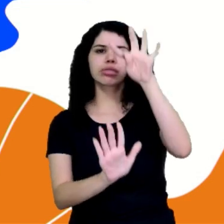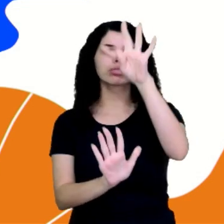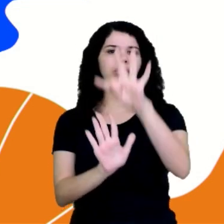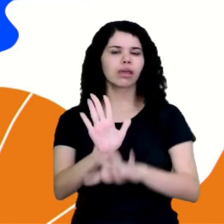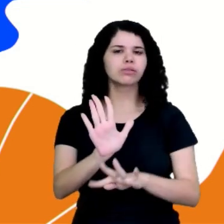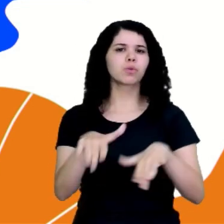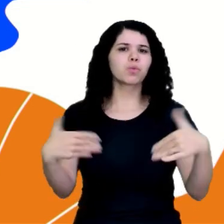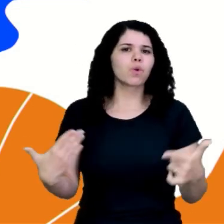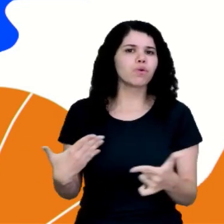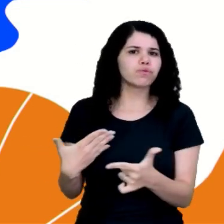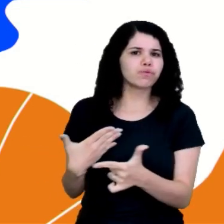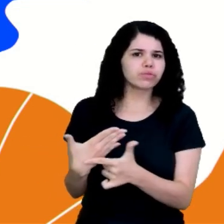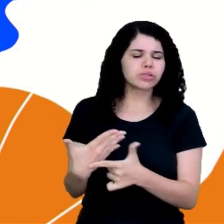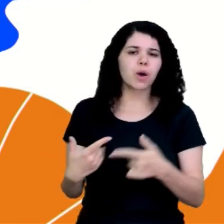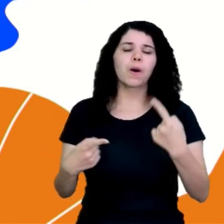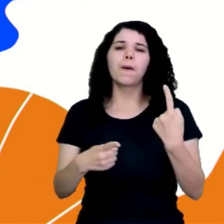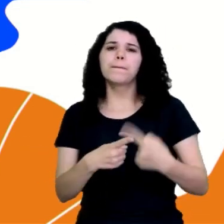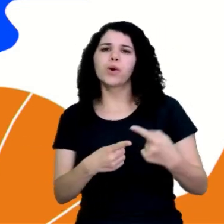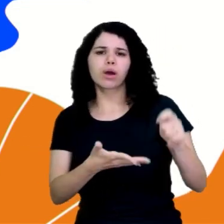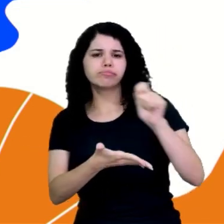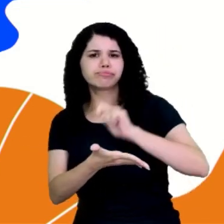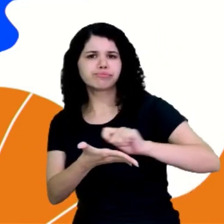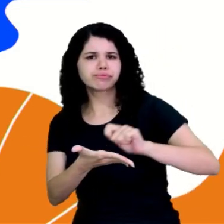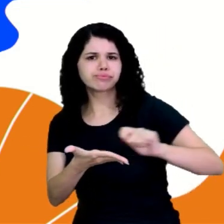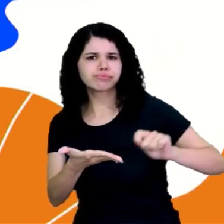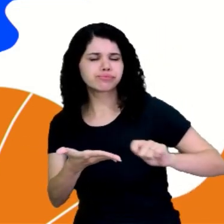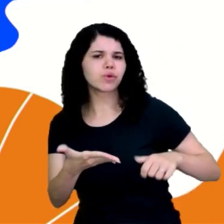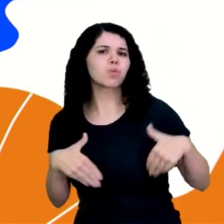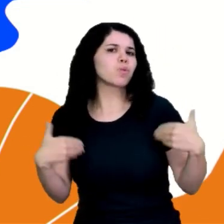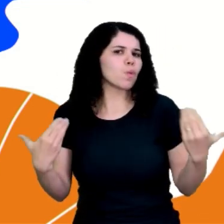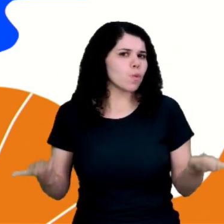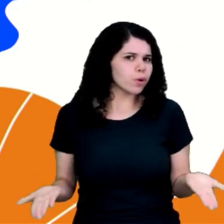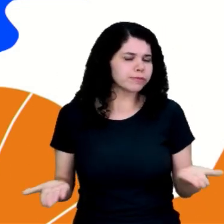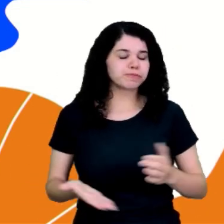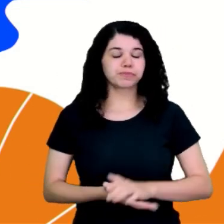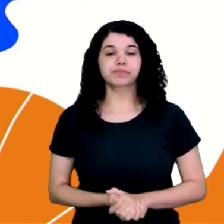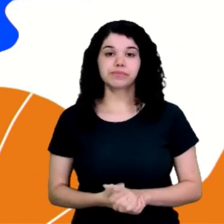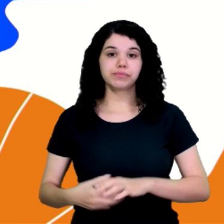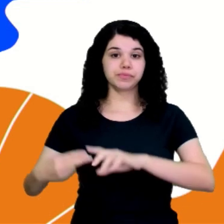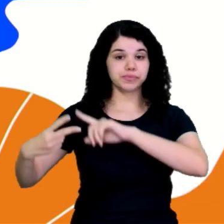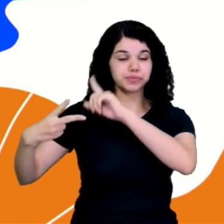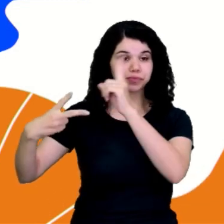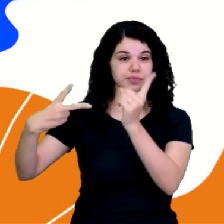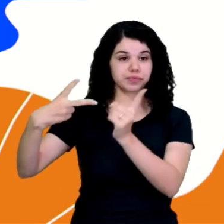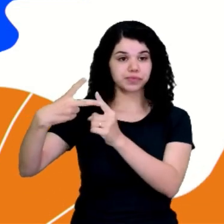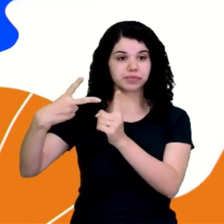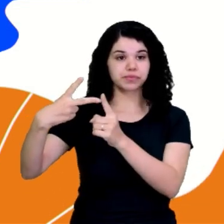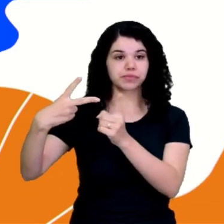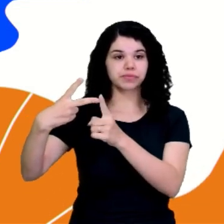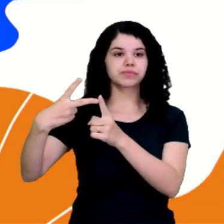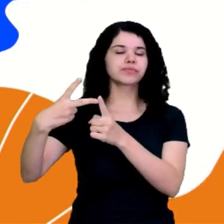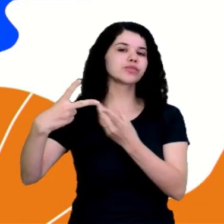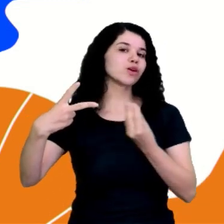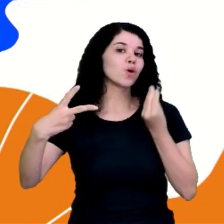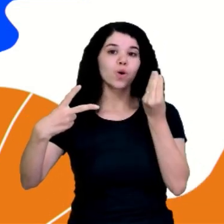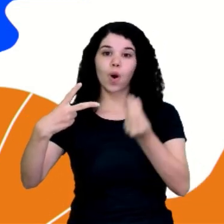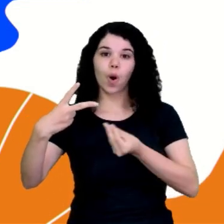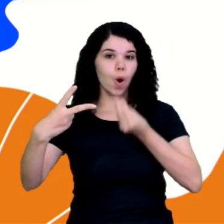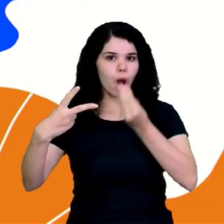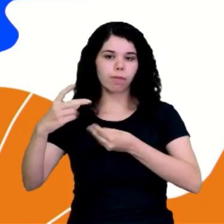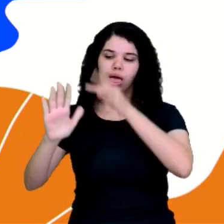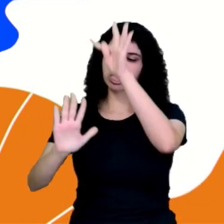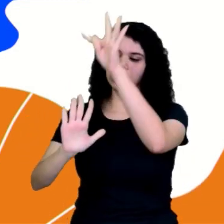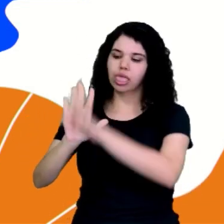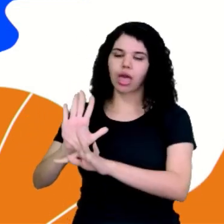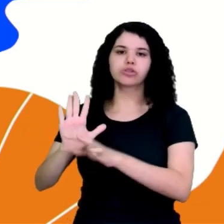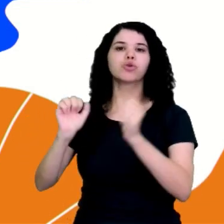esses textos são escritos? Qual é a finalidade que eles têm? Segundo ponto, de que formas o texto pode